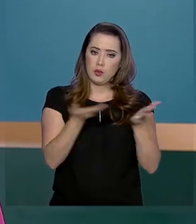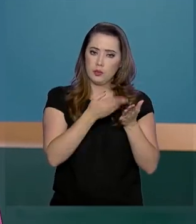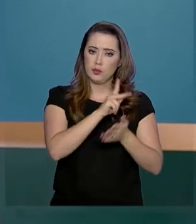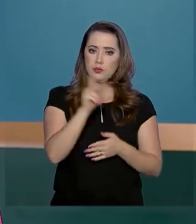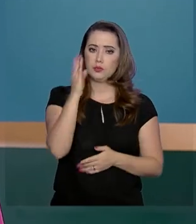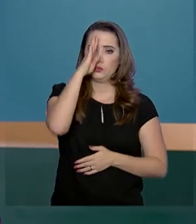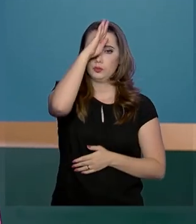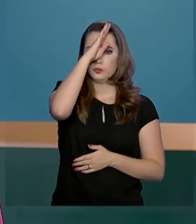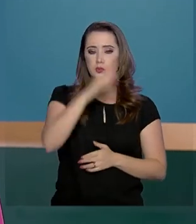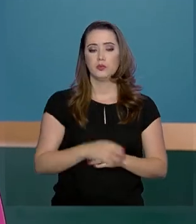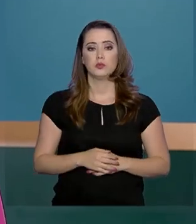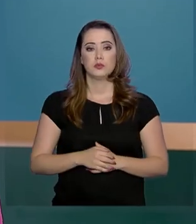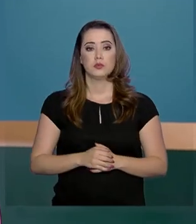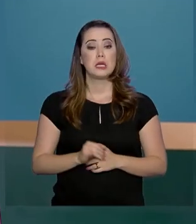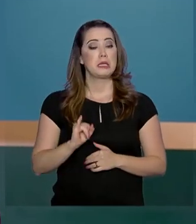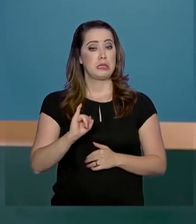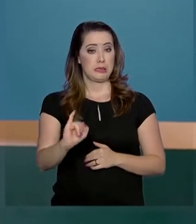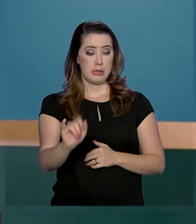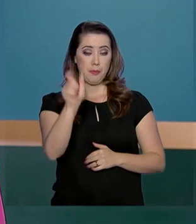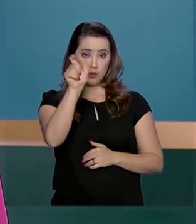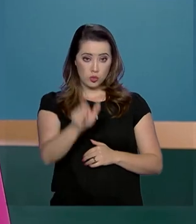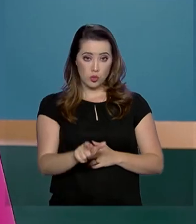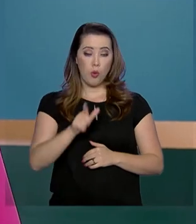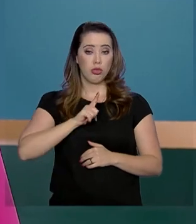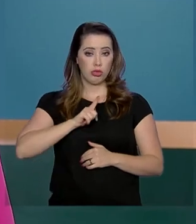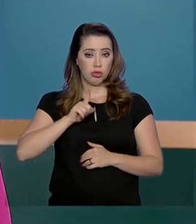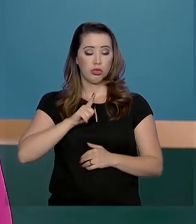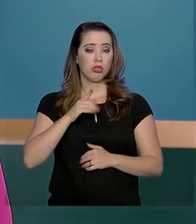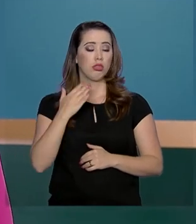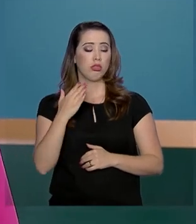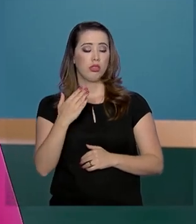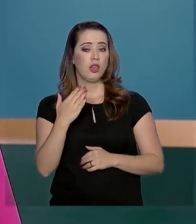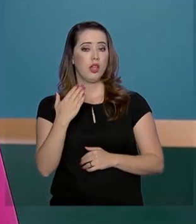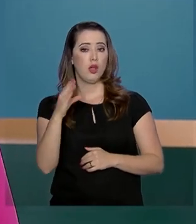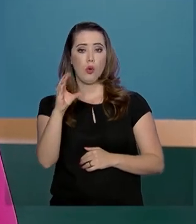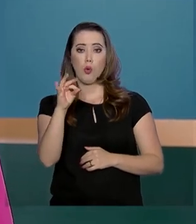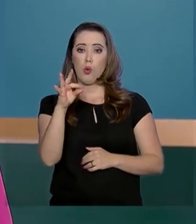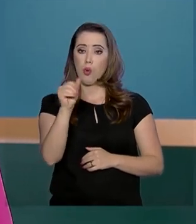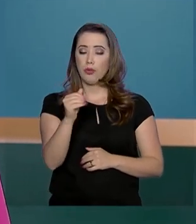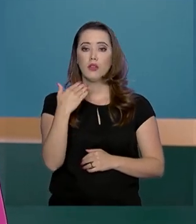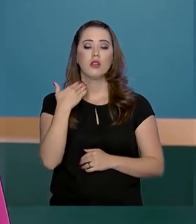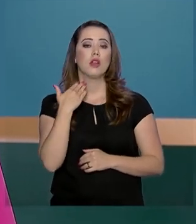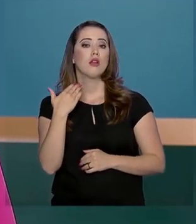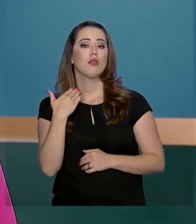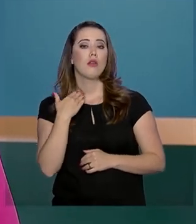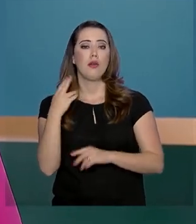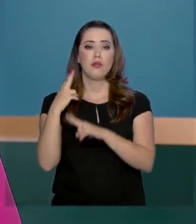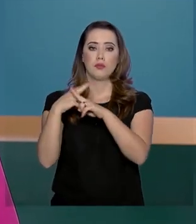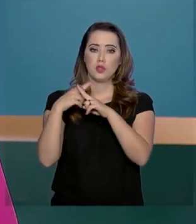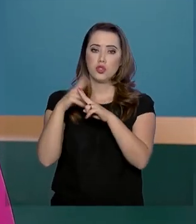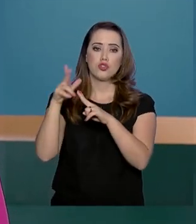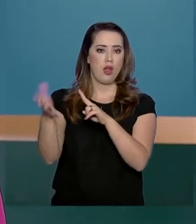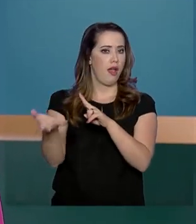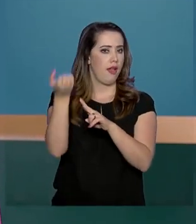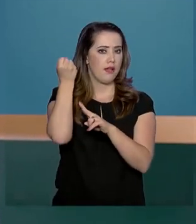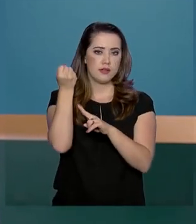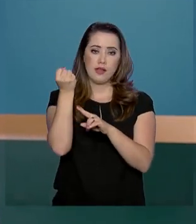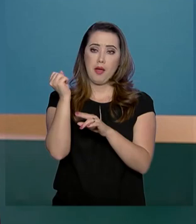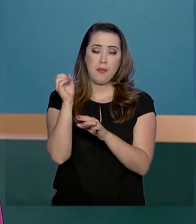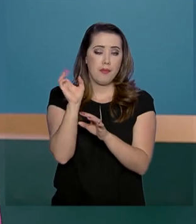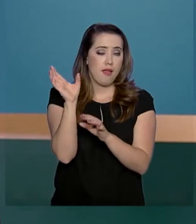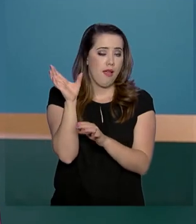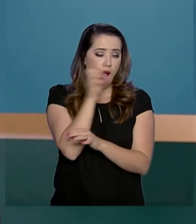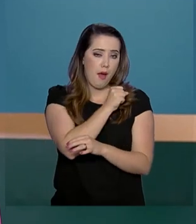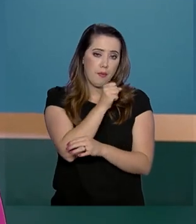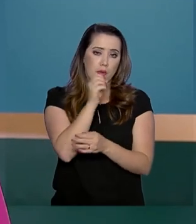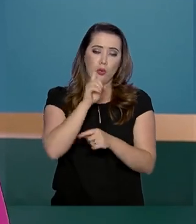pelo presidente Jair Bolsonaro. Se a pessoa for correntista da Caixa Econômica Federal, já recebe automaticamente o dinheiro em conta.